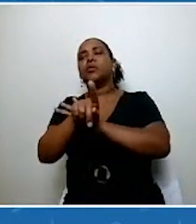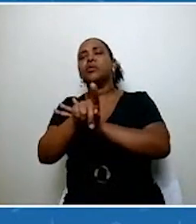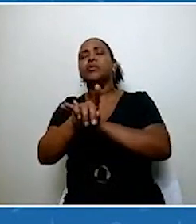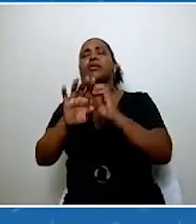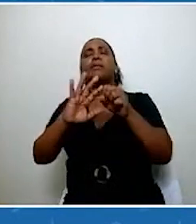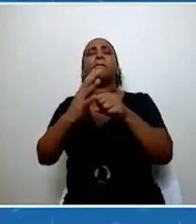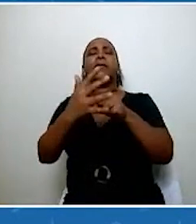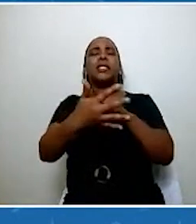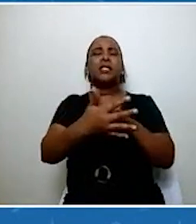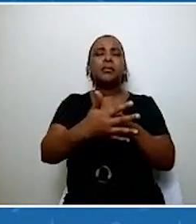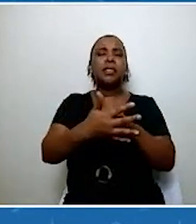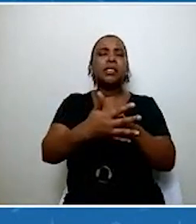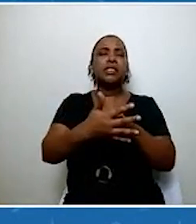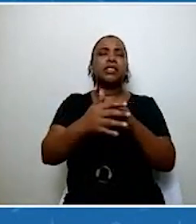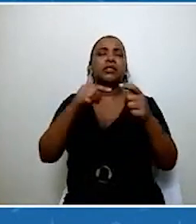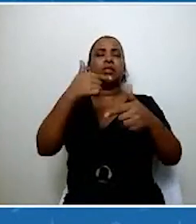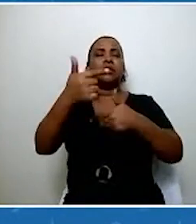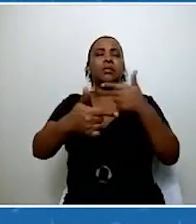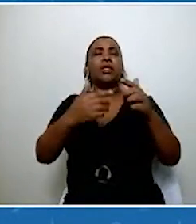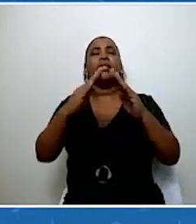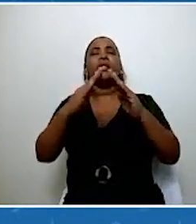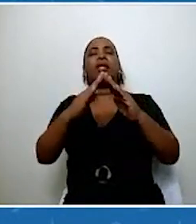avanço de uma agenda da sustentabilidade.